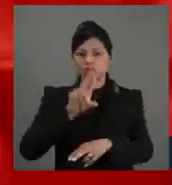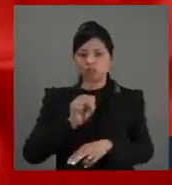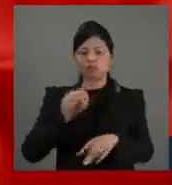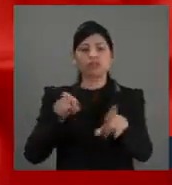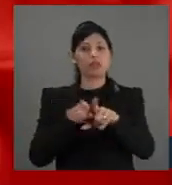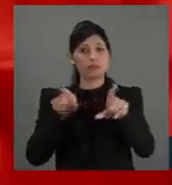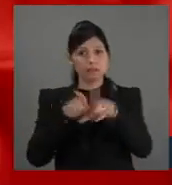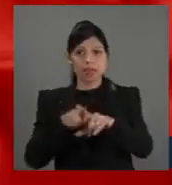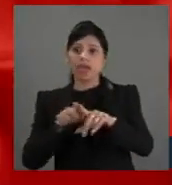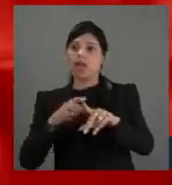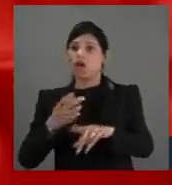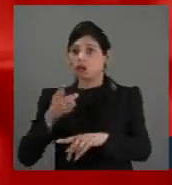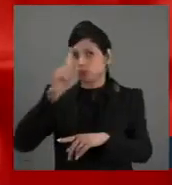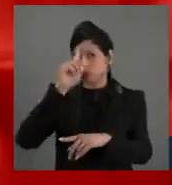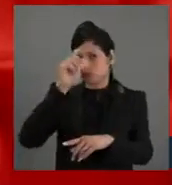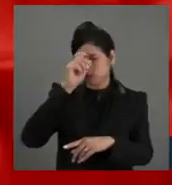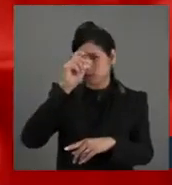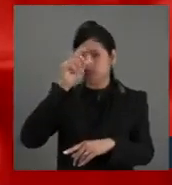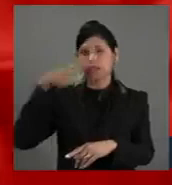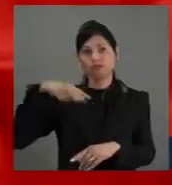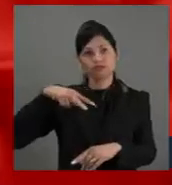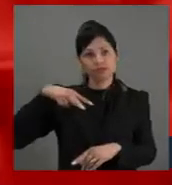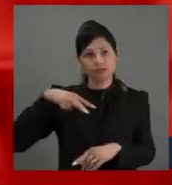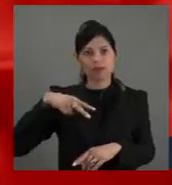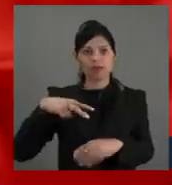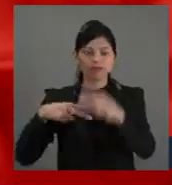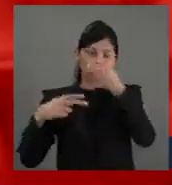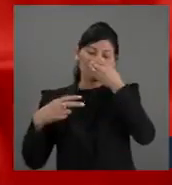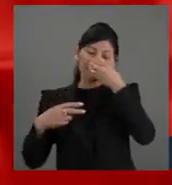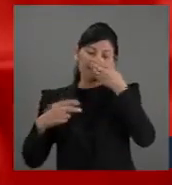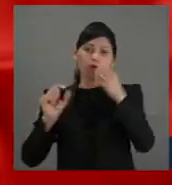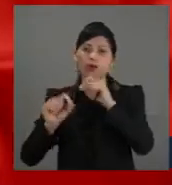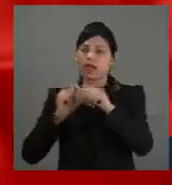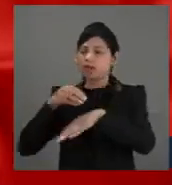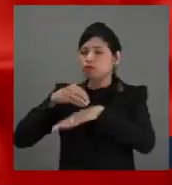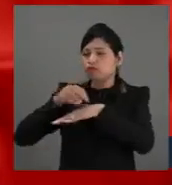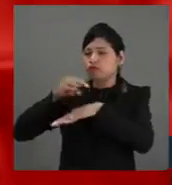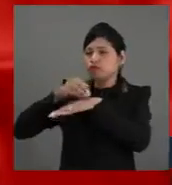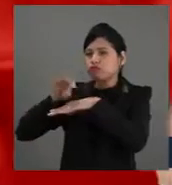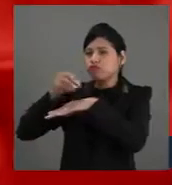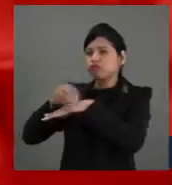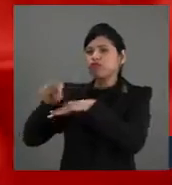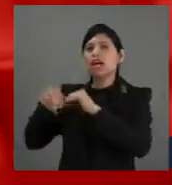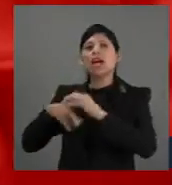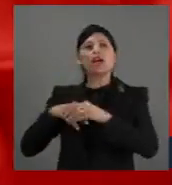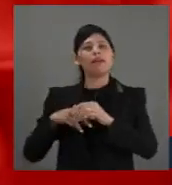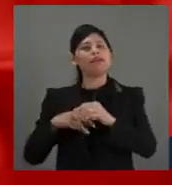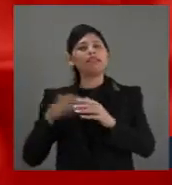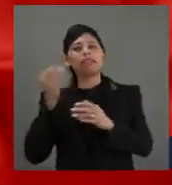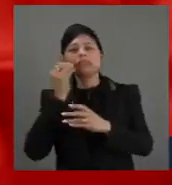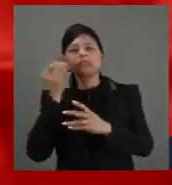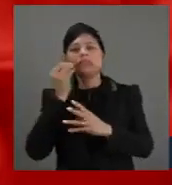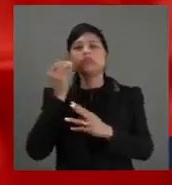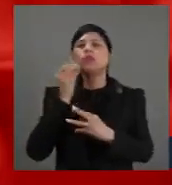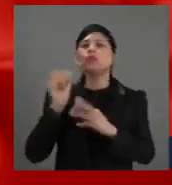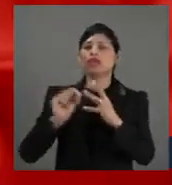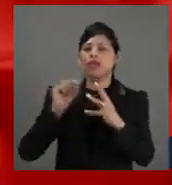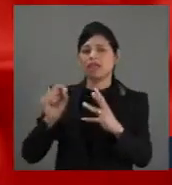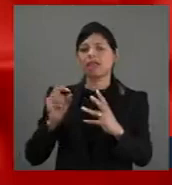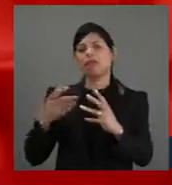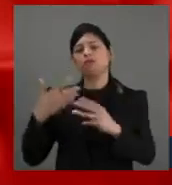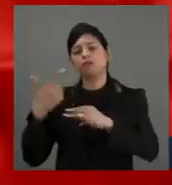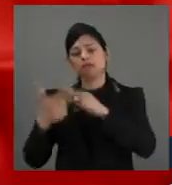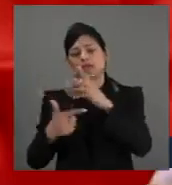doenças, incluindo detecção de sinais e sintomas em estágios iniciais.